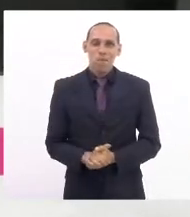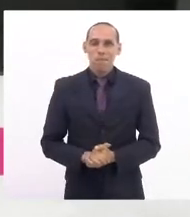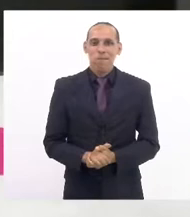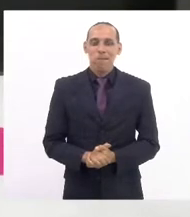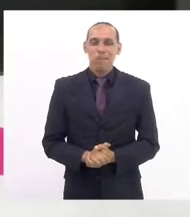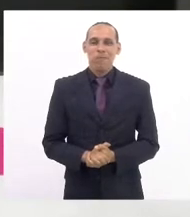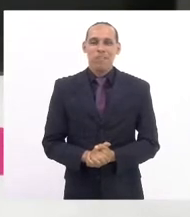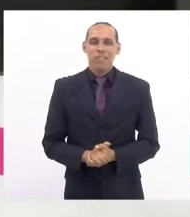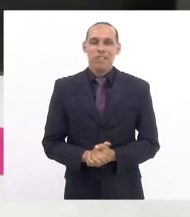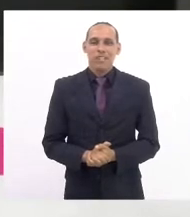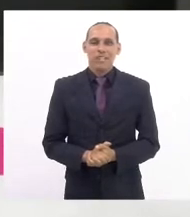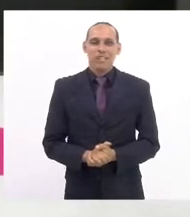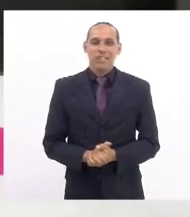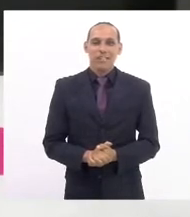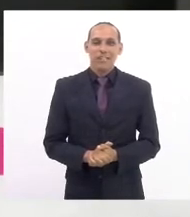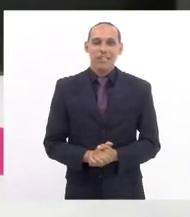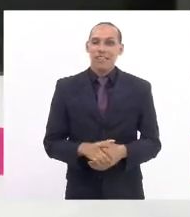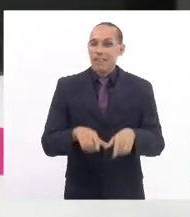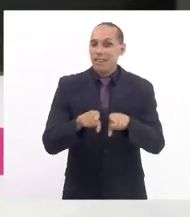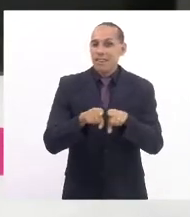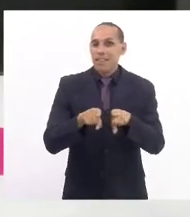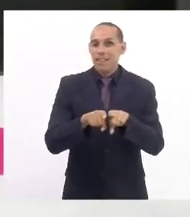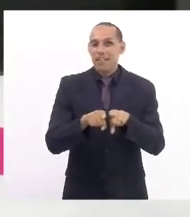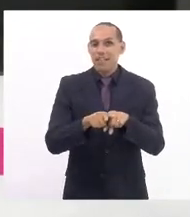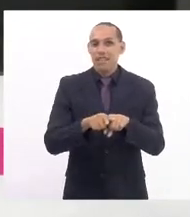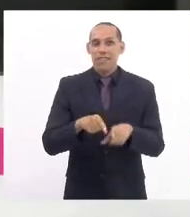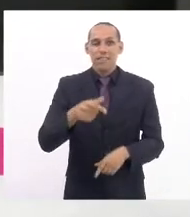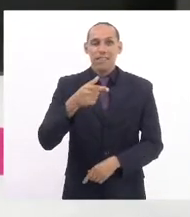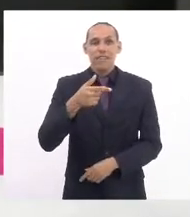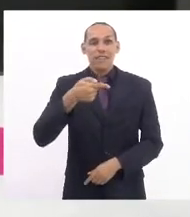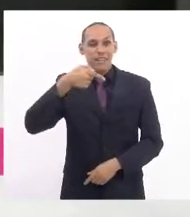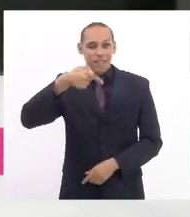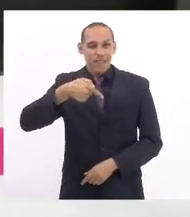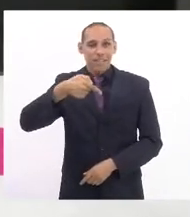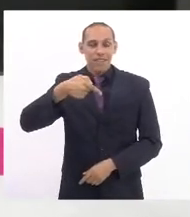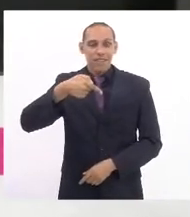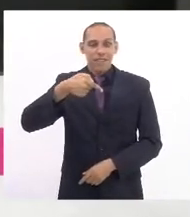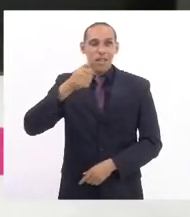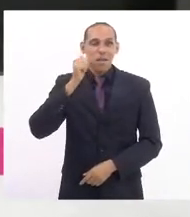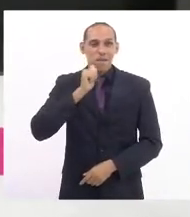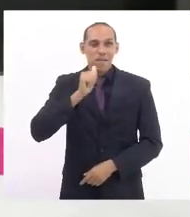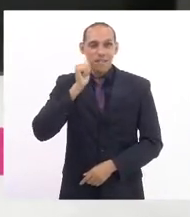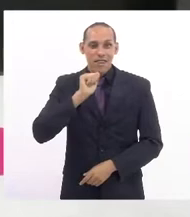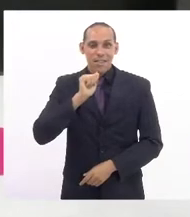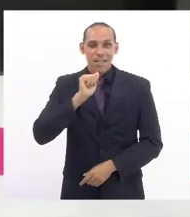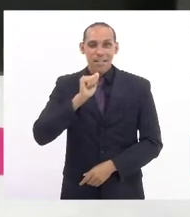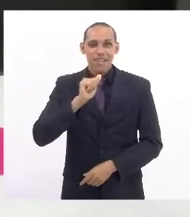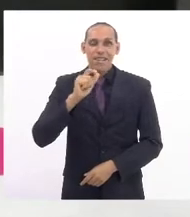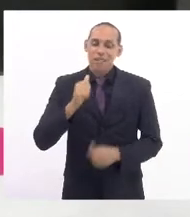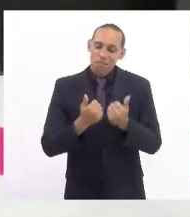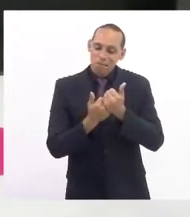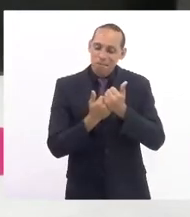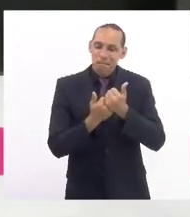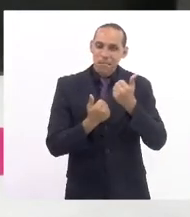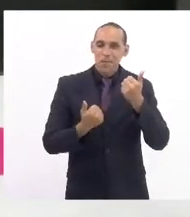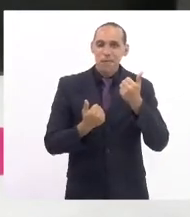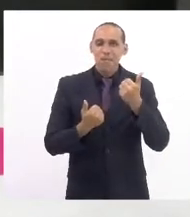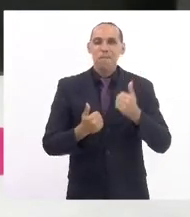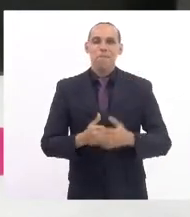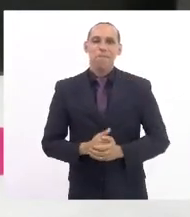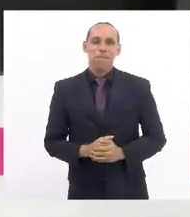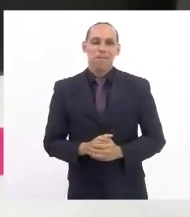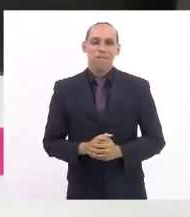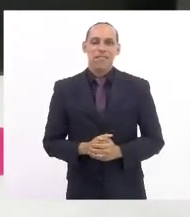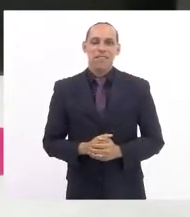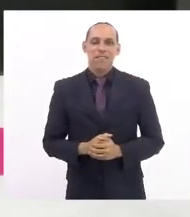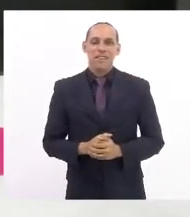comissão, e sete, sete mulheres ocupando vice-presidência. eu quero